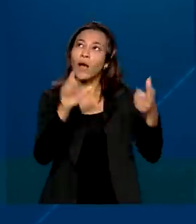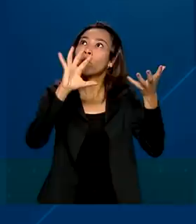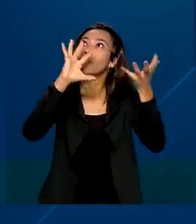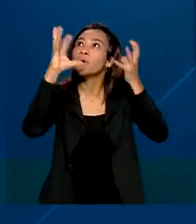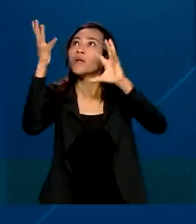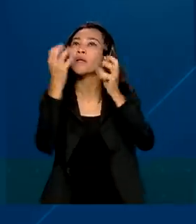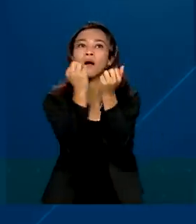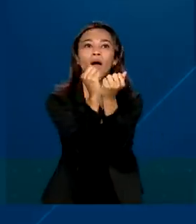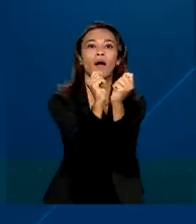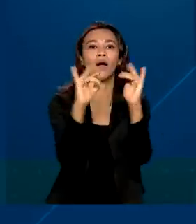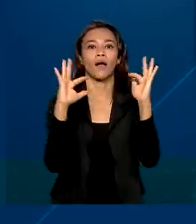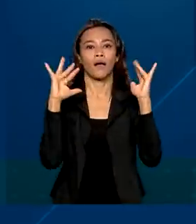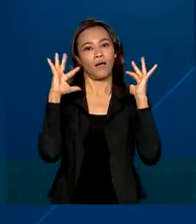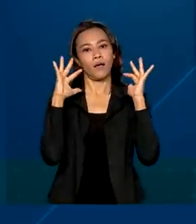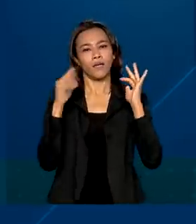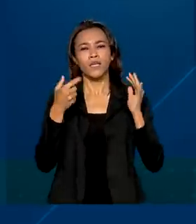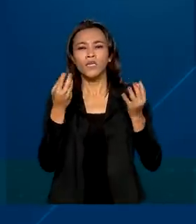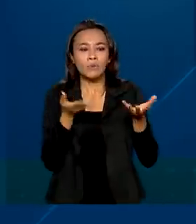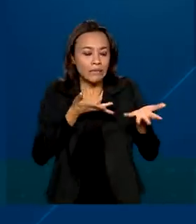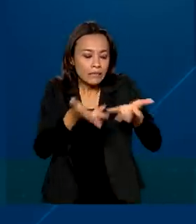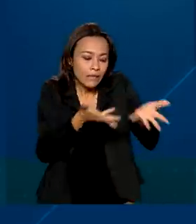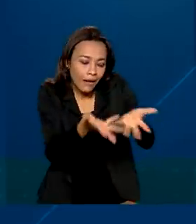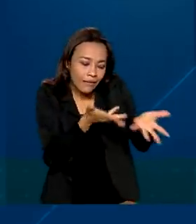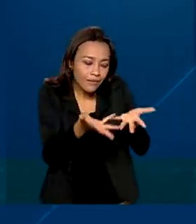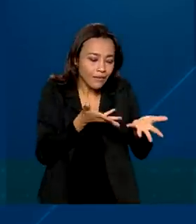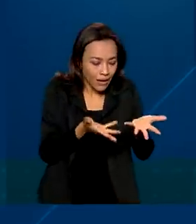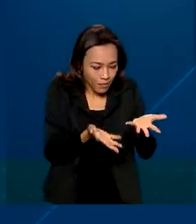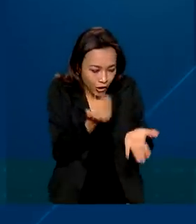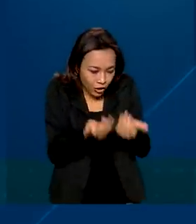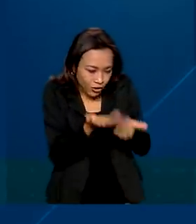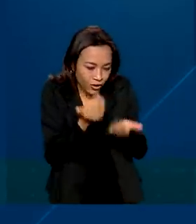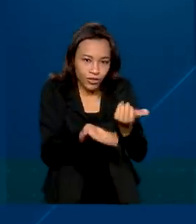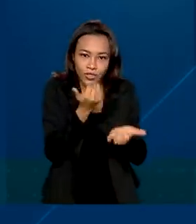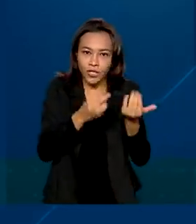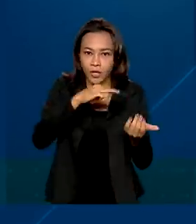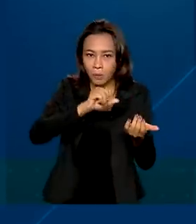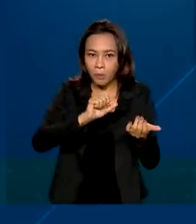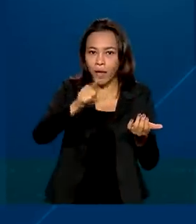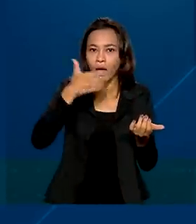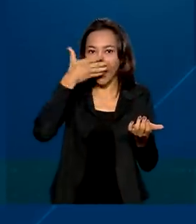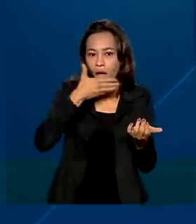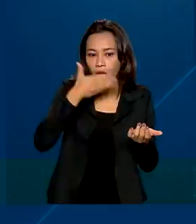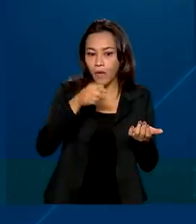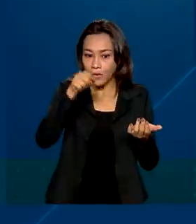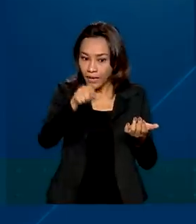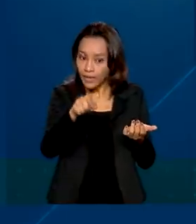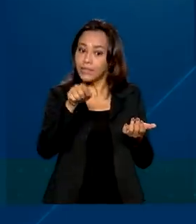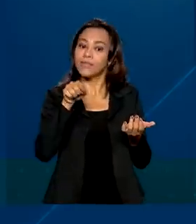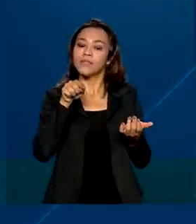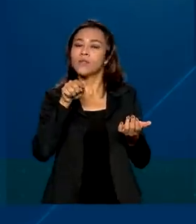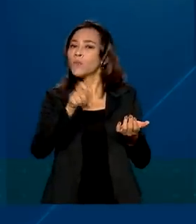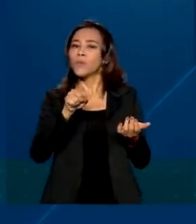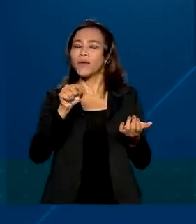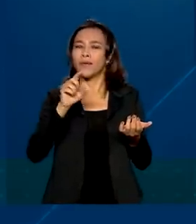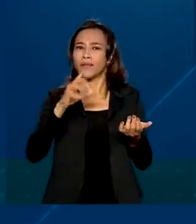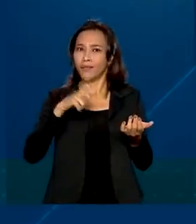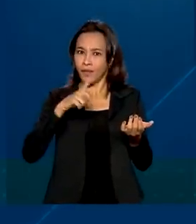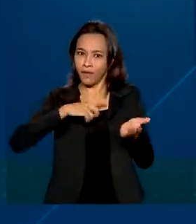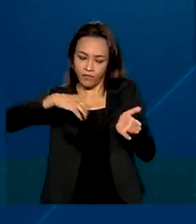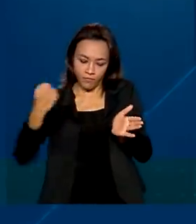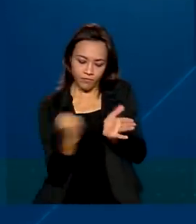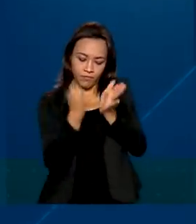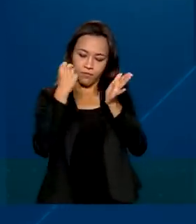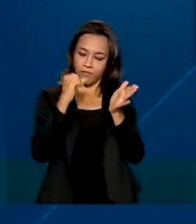fauna e flora, e todo um manejo específico para ser produzido, o mel de melato da Bracatinga conquistou o selo de